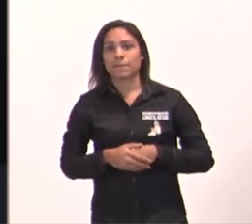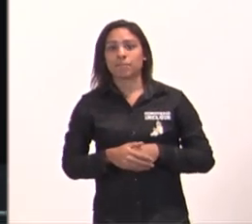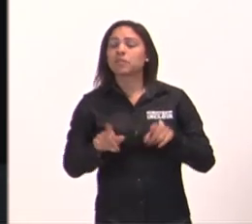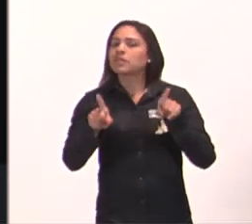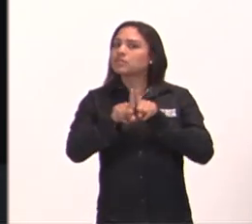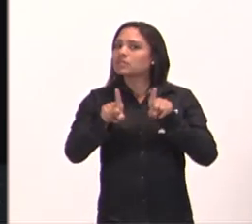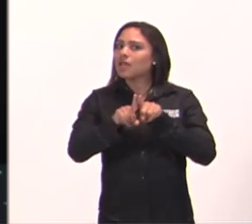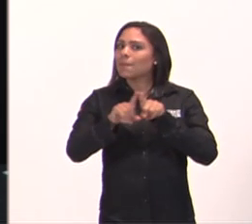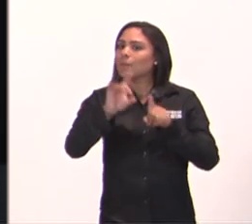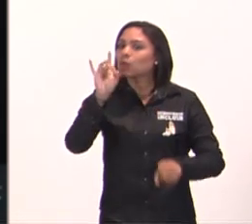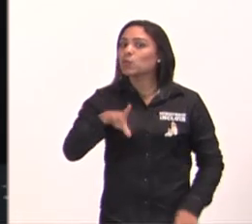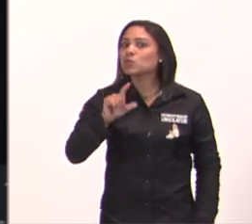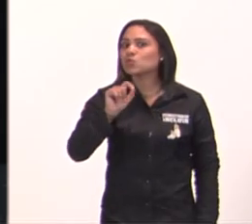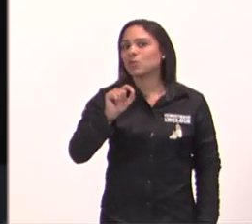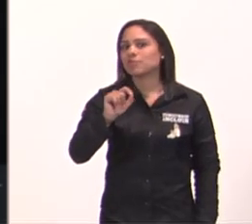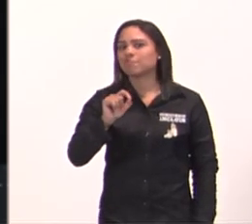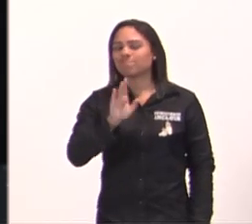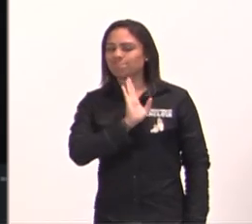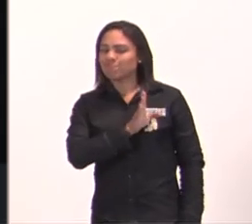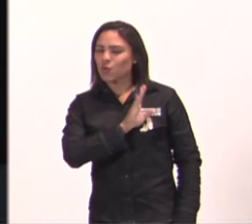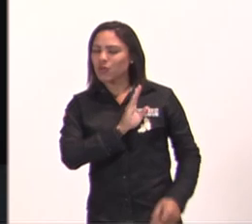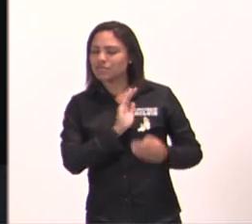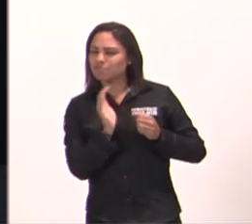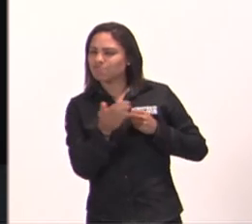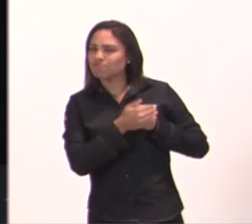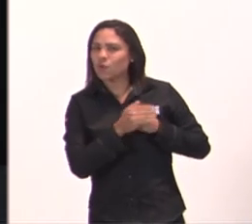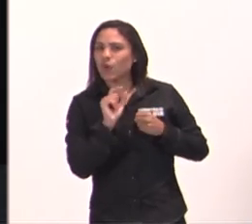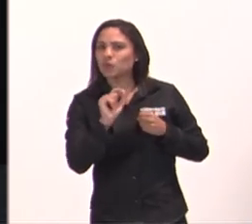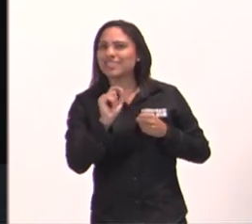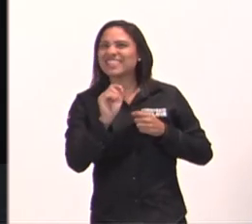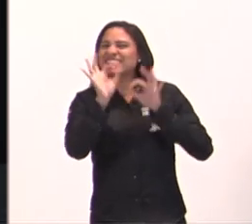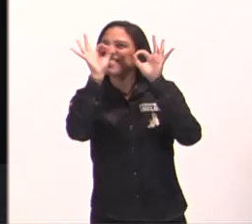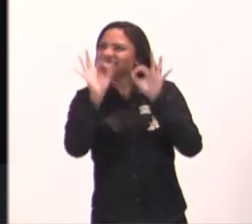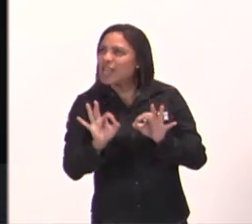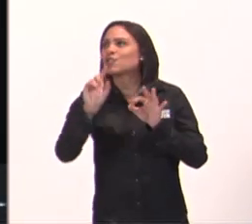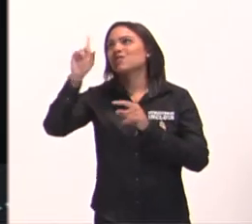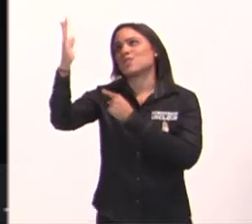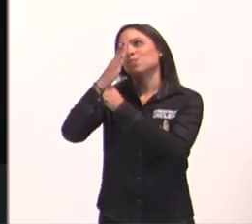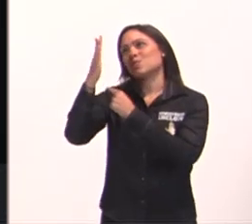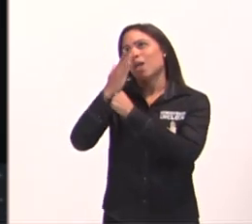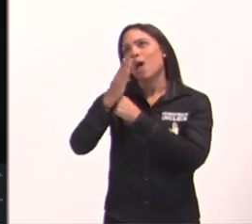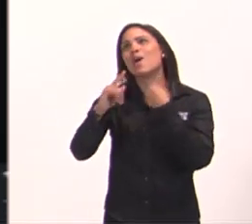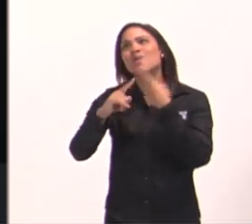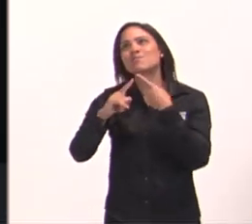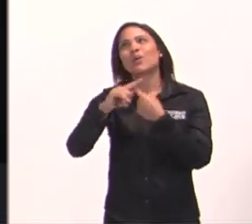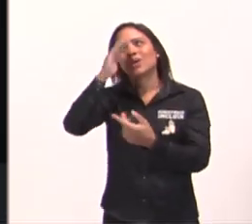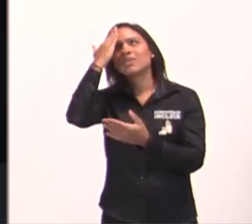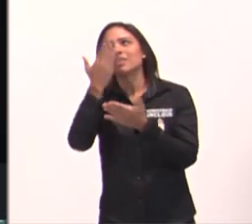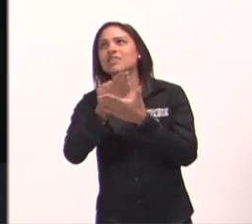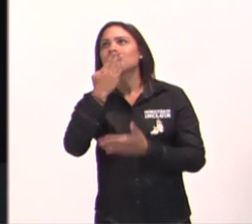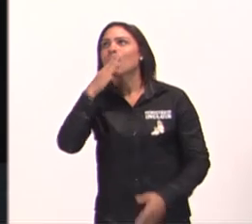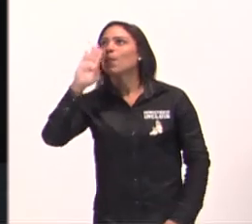Deus, a certeza, de que Deus o ajudaria, por quê? Porque ele cria nas promessas, e